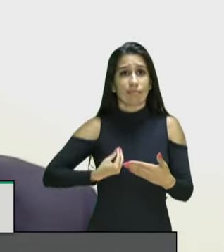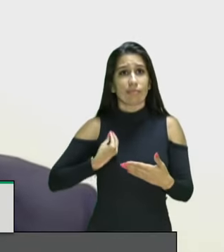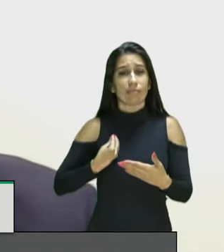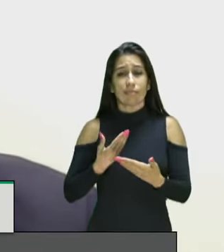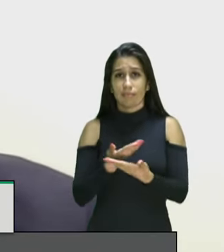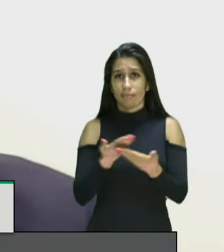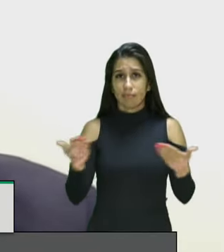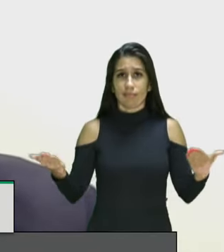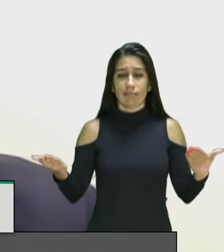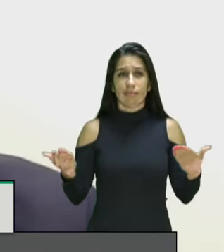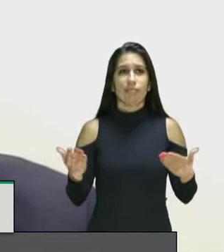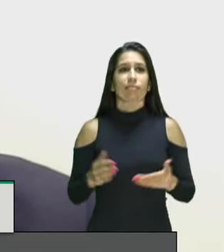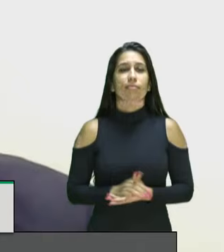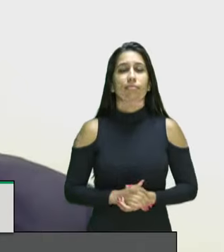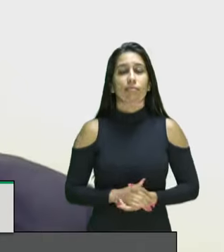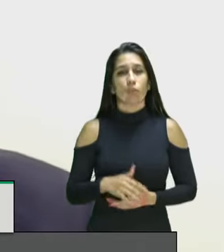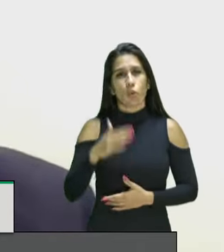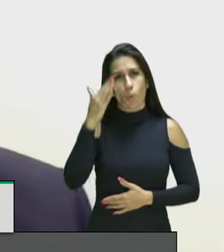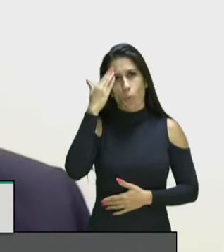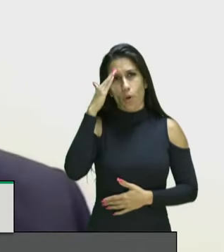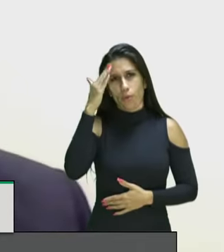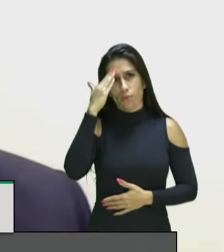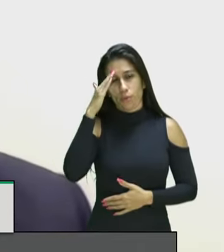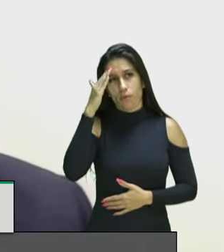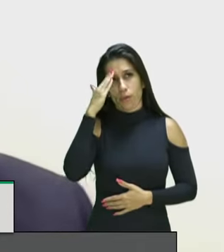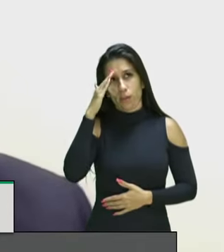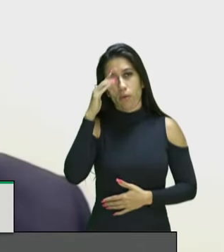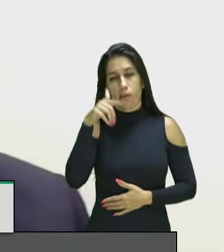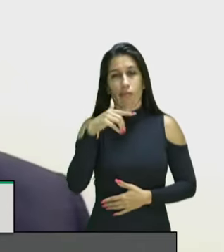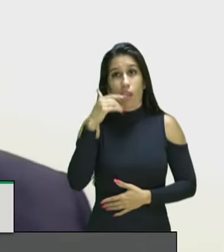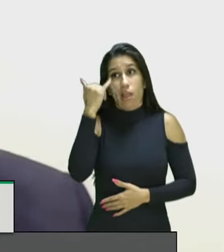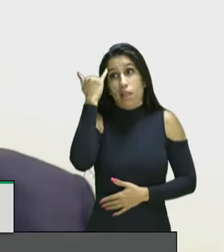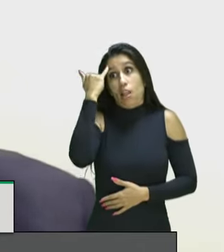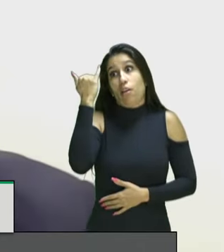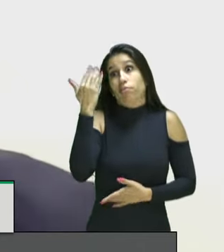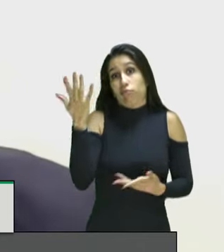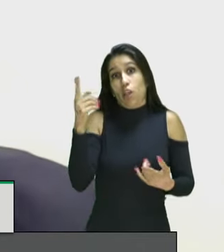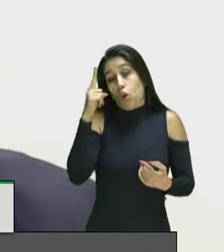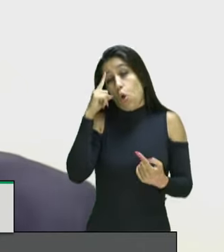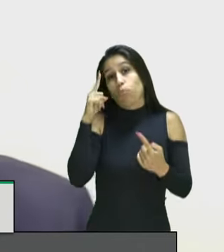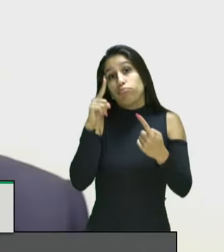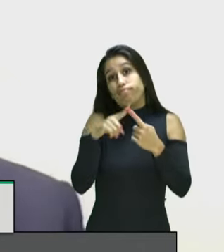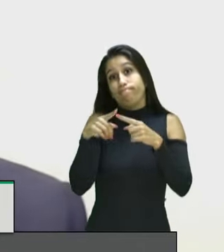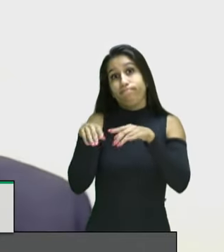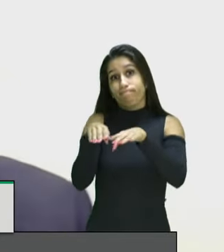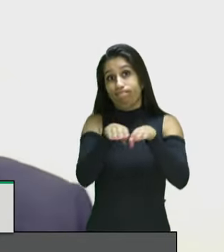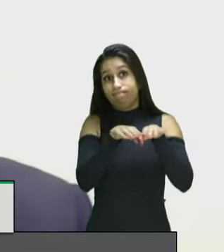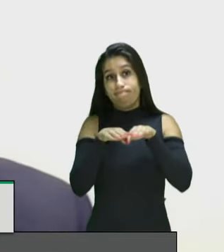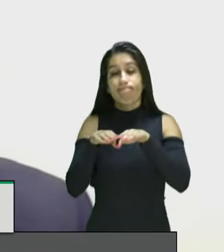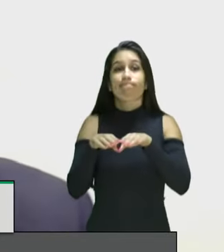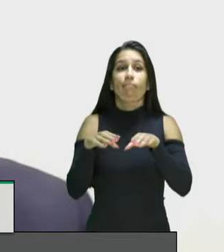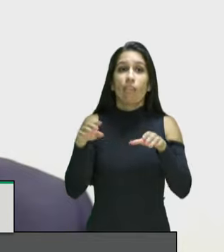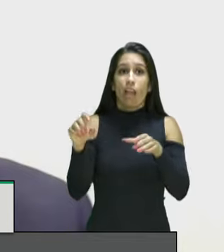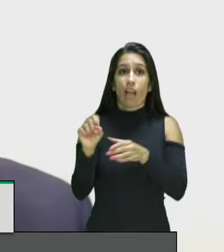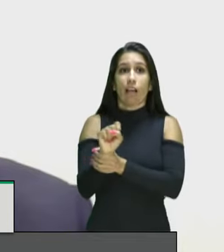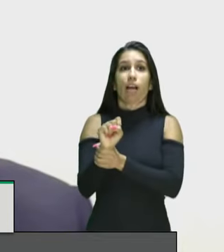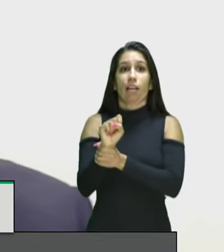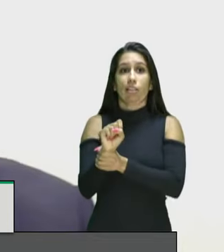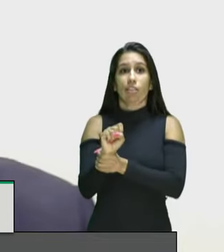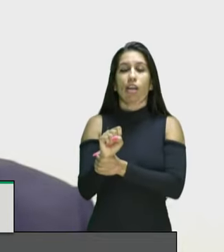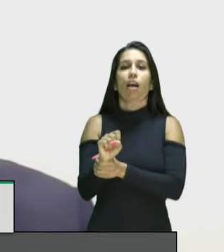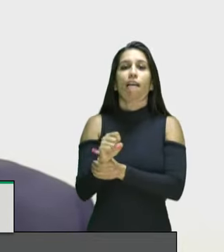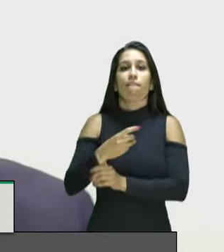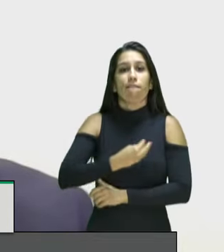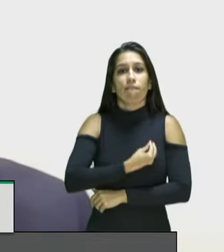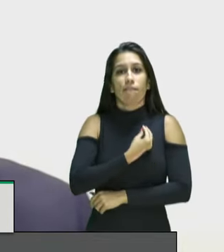uma uma ideia comum um objetivo comum de todos de garantir a vida da pessoa